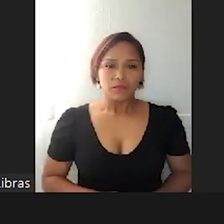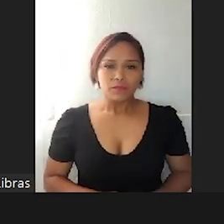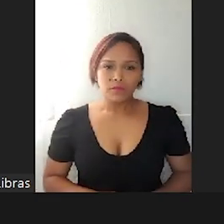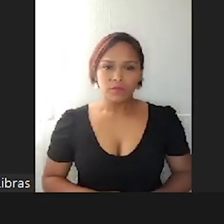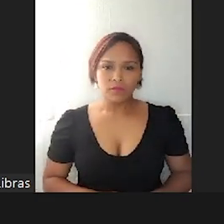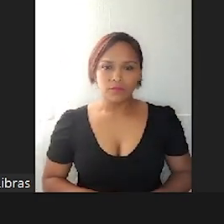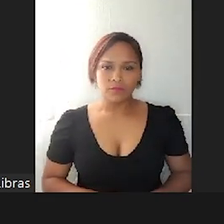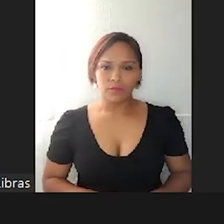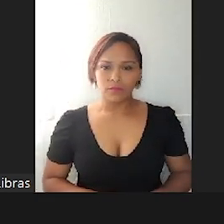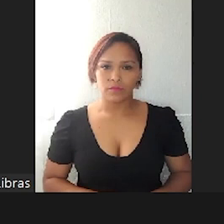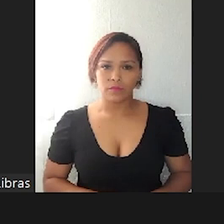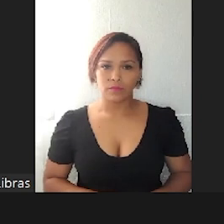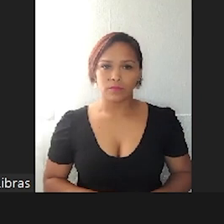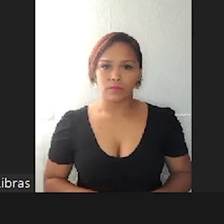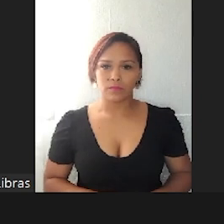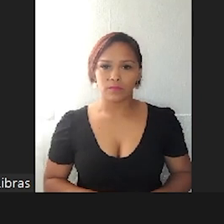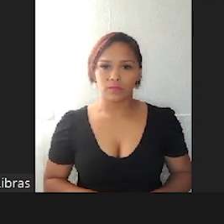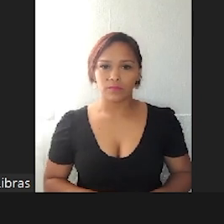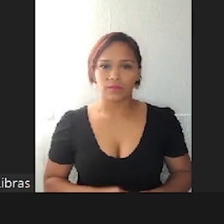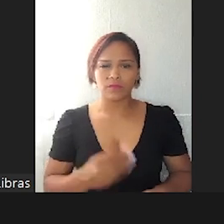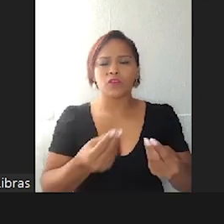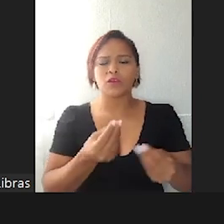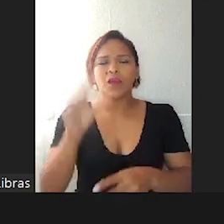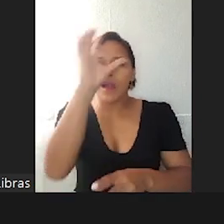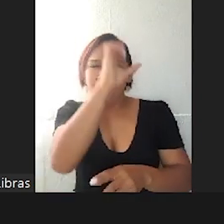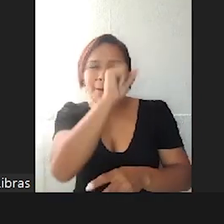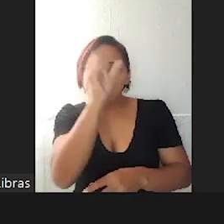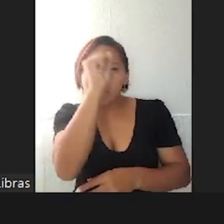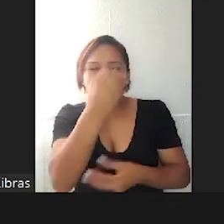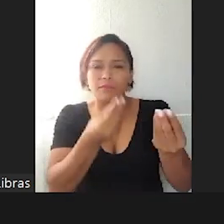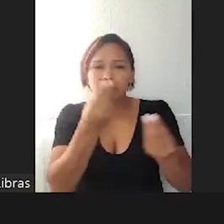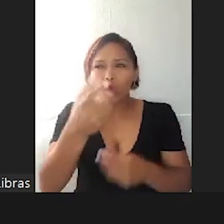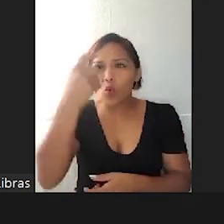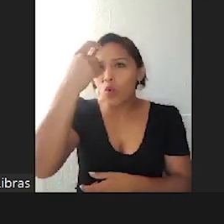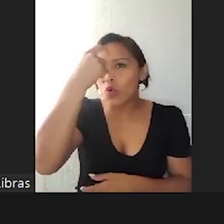E quando a gente aprende sobre uma parentalidade consciente,